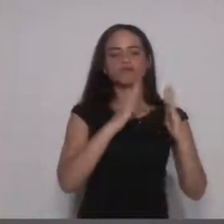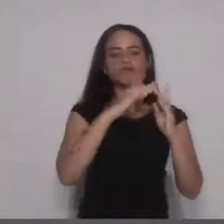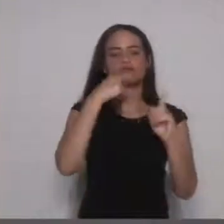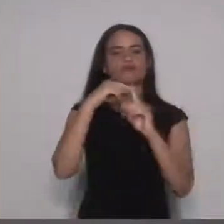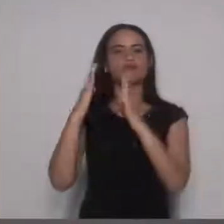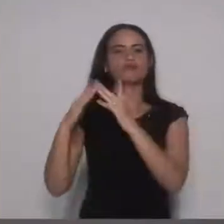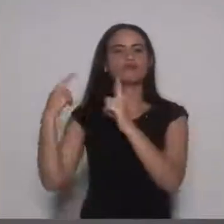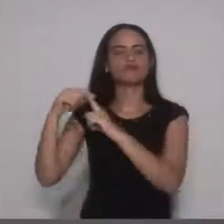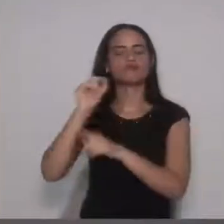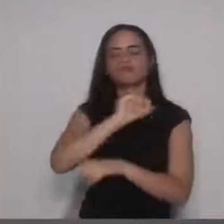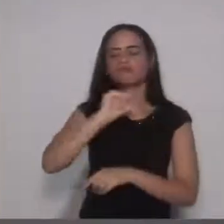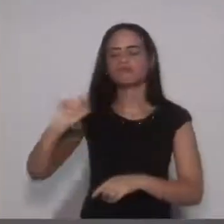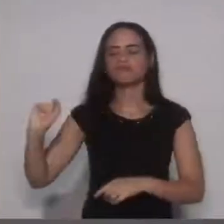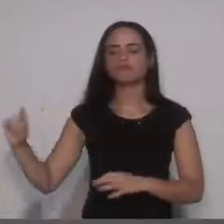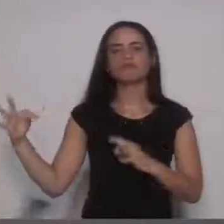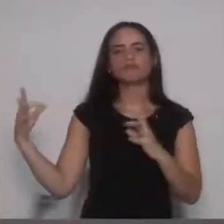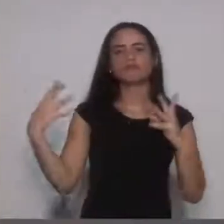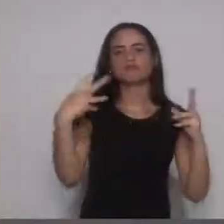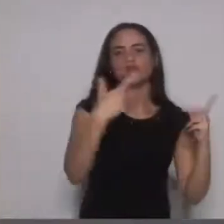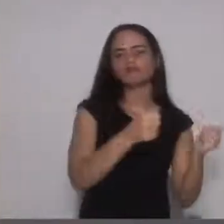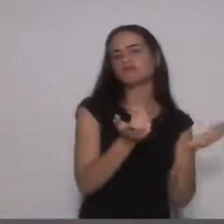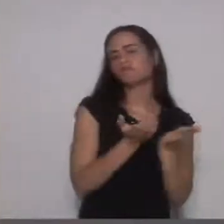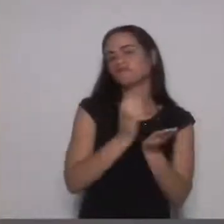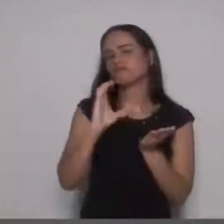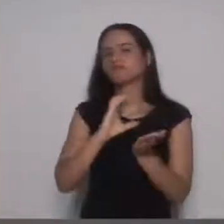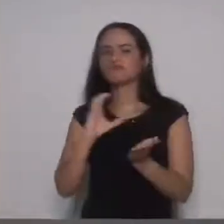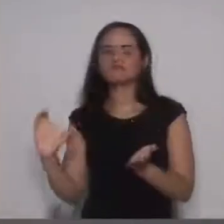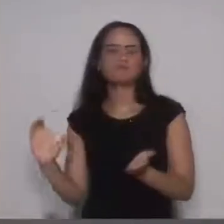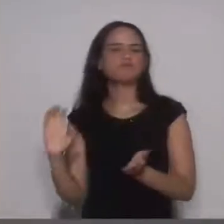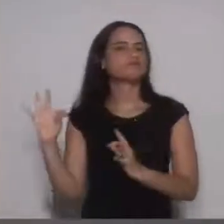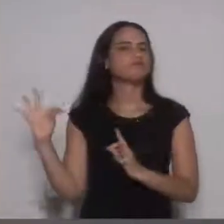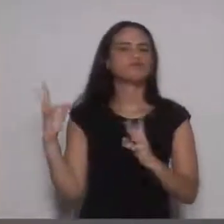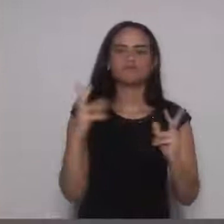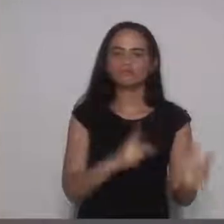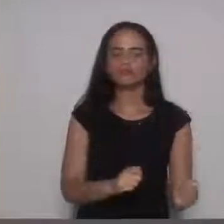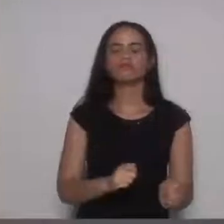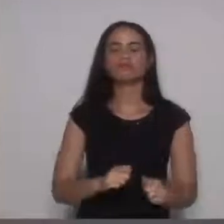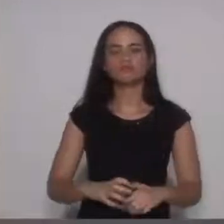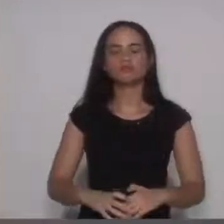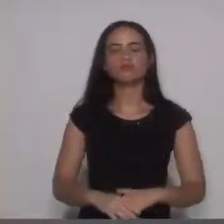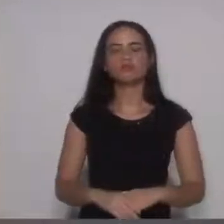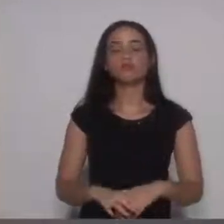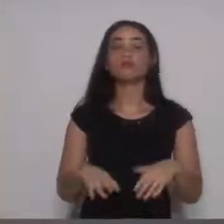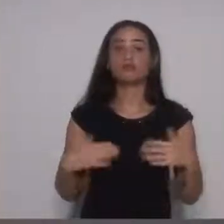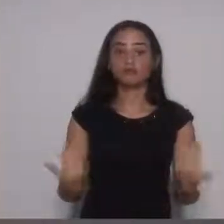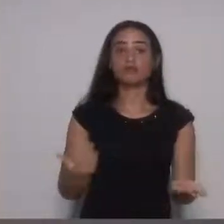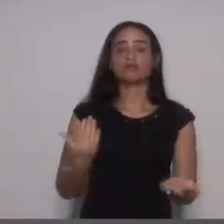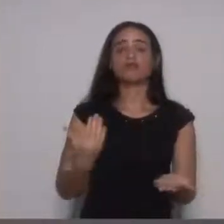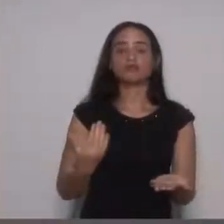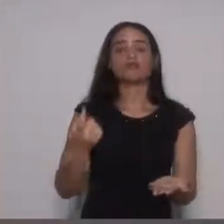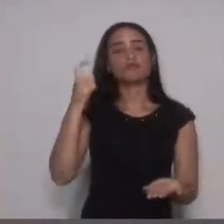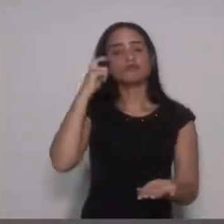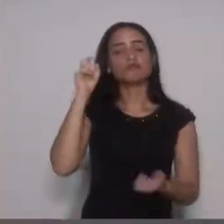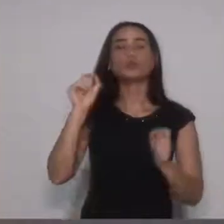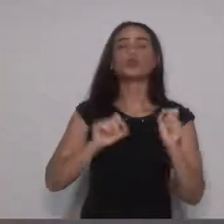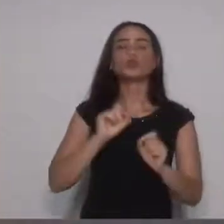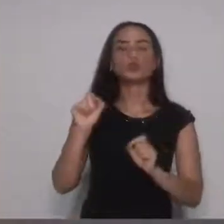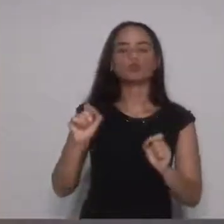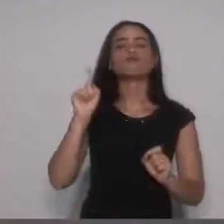independente da ordem dominacional. Então, acredito que é valorizar o